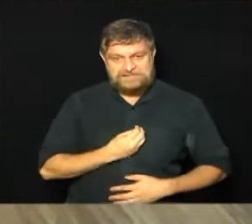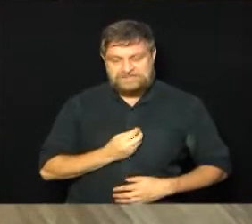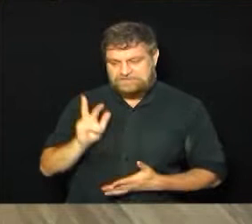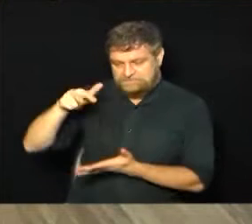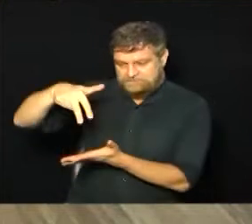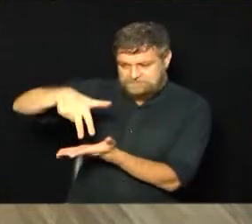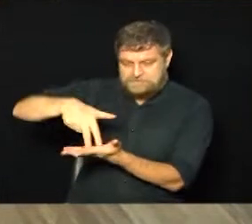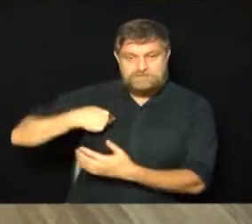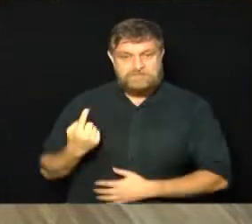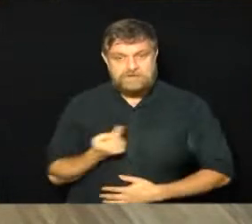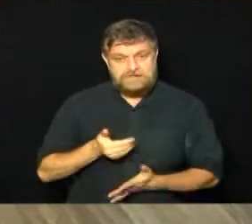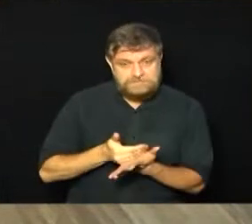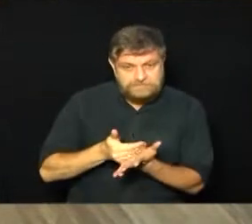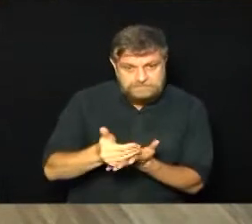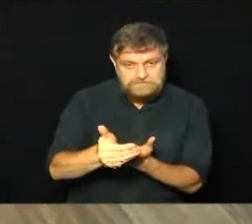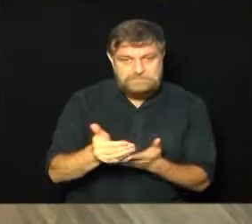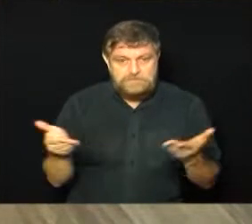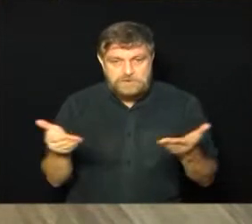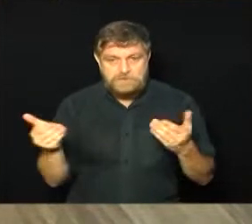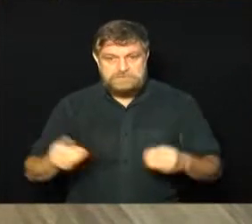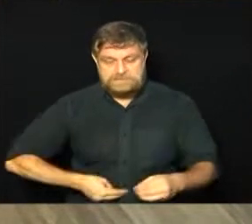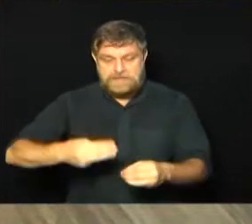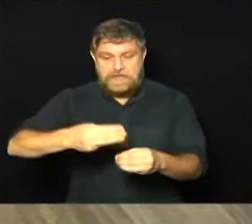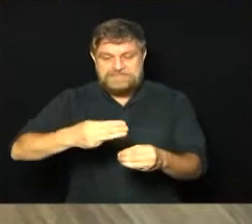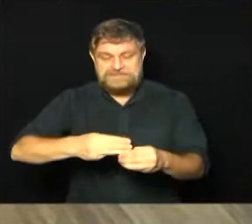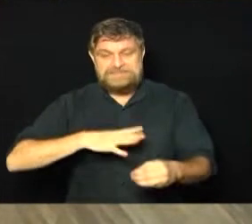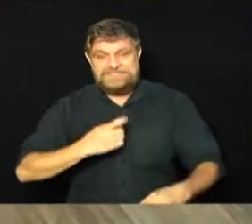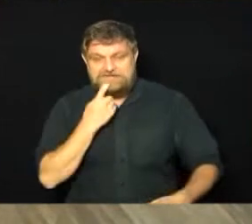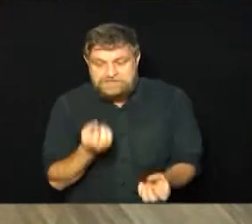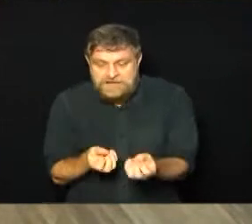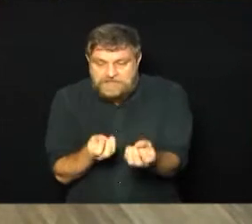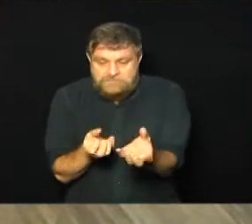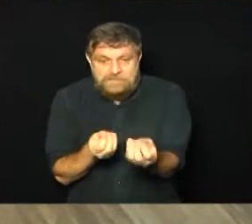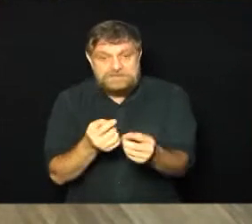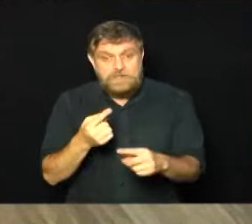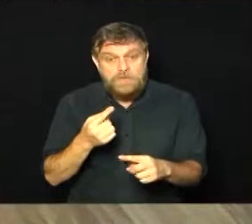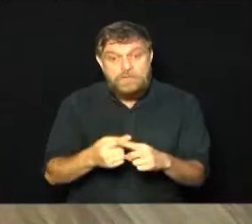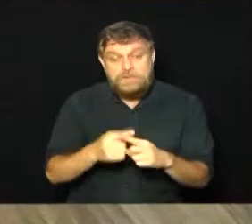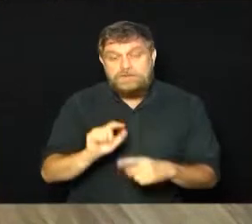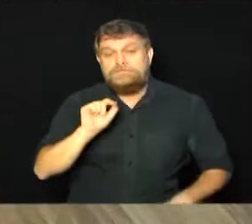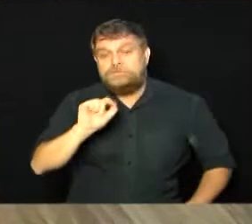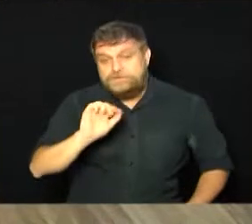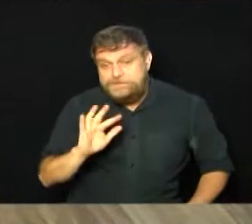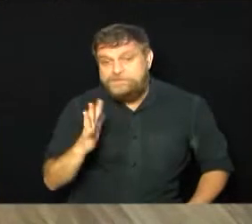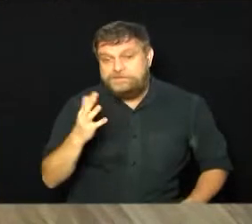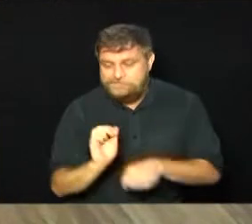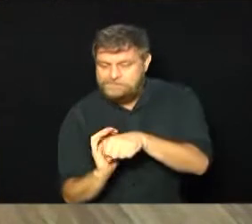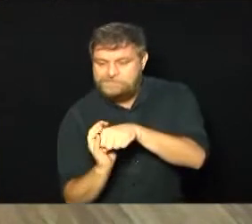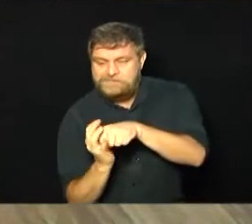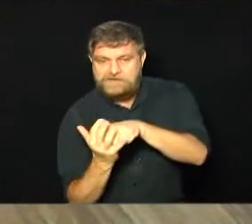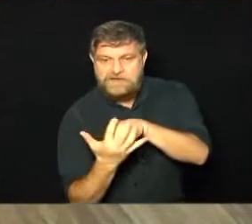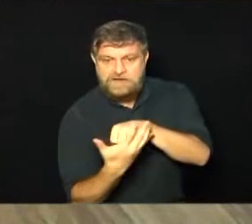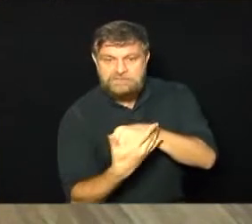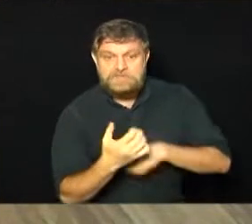começamos esta edição de hoje com as notícias da metrópole de Campinas, porque os casos da Covid-19 foram